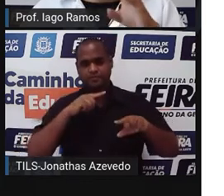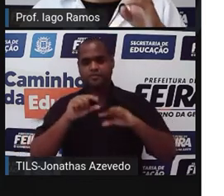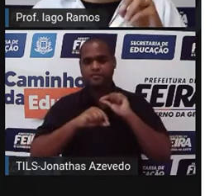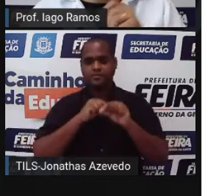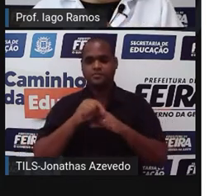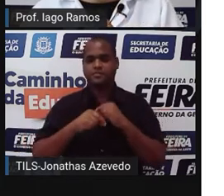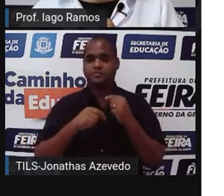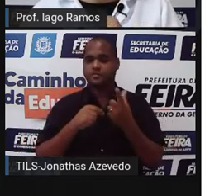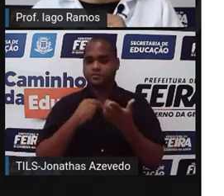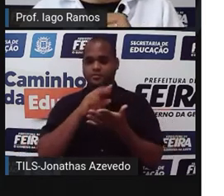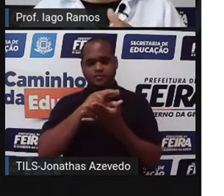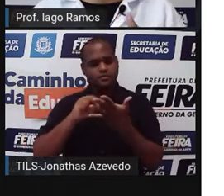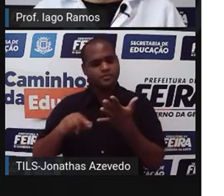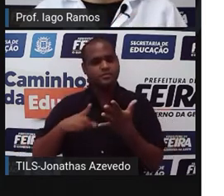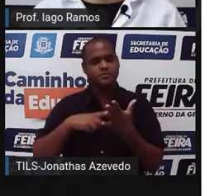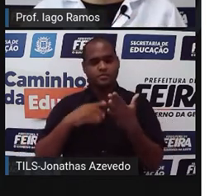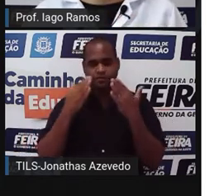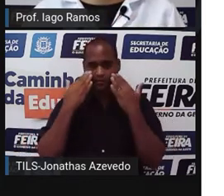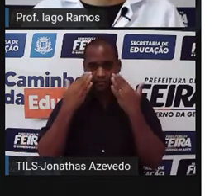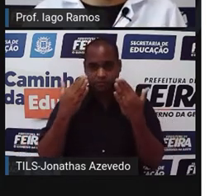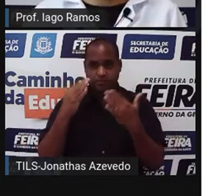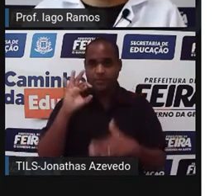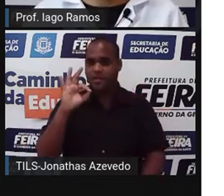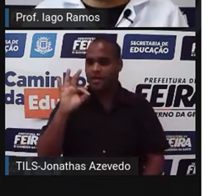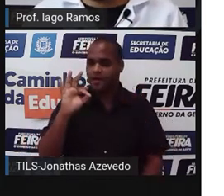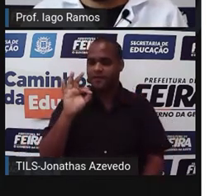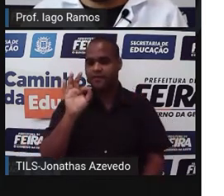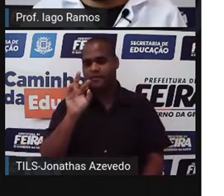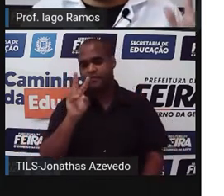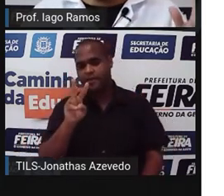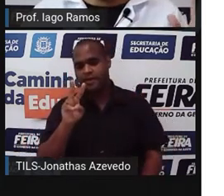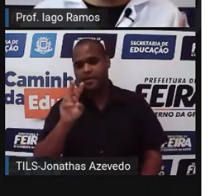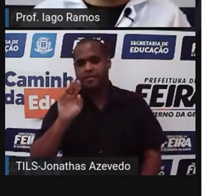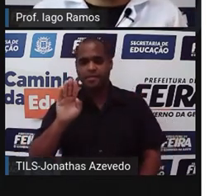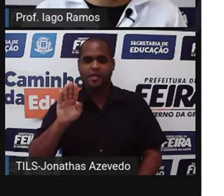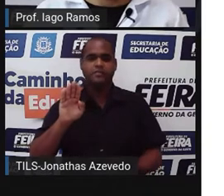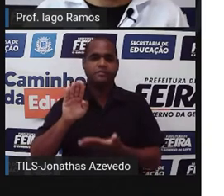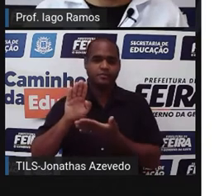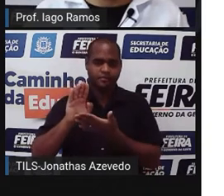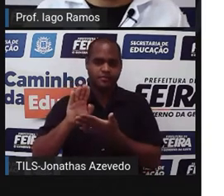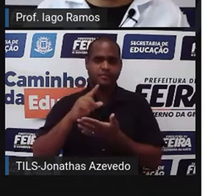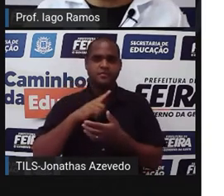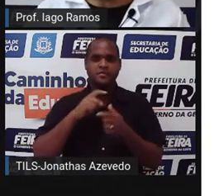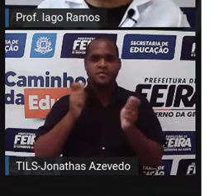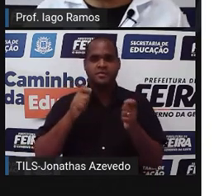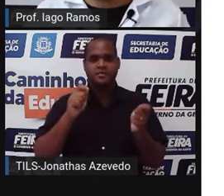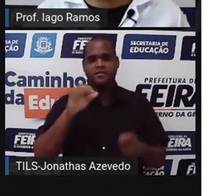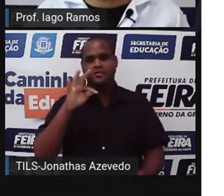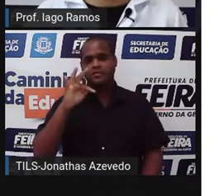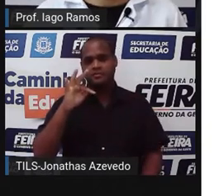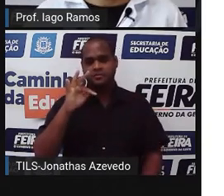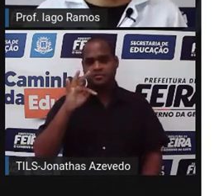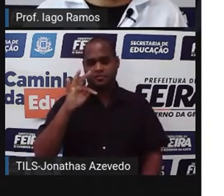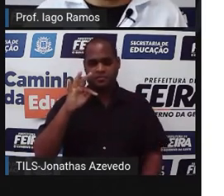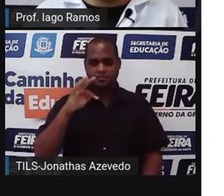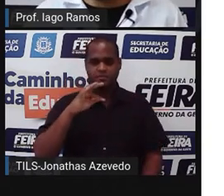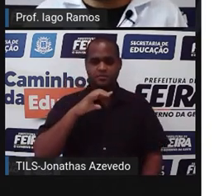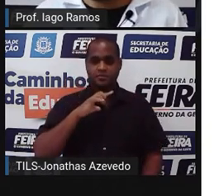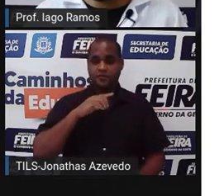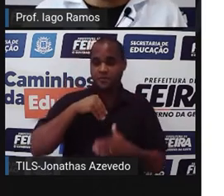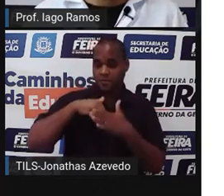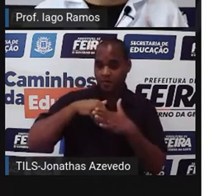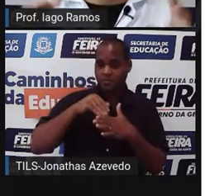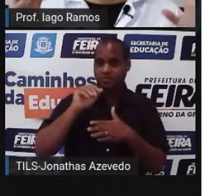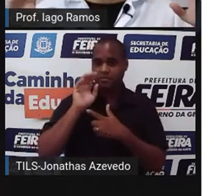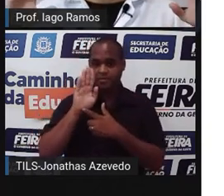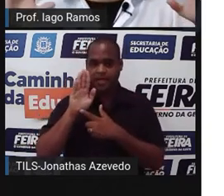E nessas siglas aparecia uma letra F, V e B. Possivelmente F de futebol, B de basquete